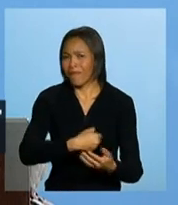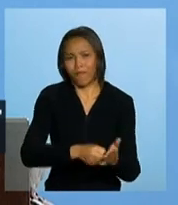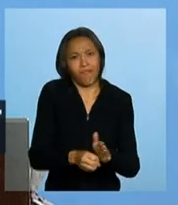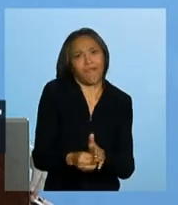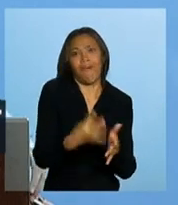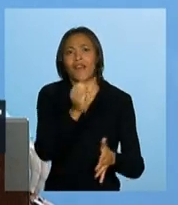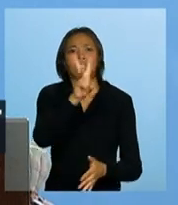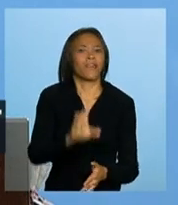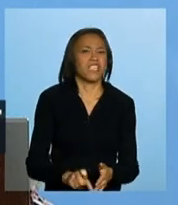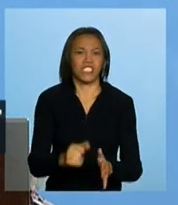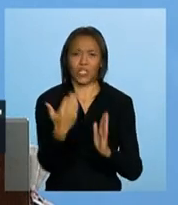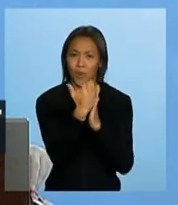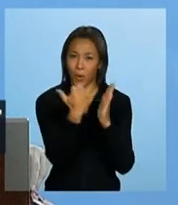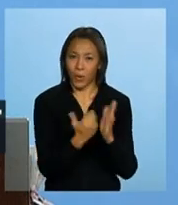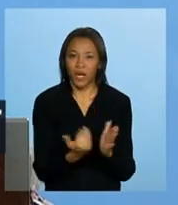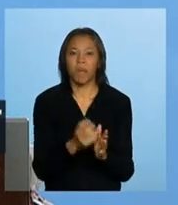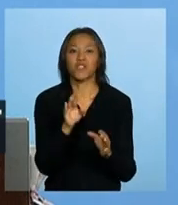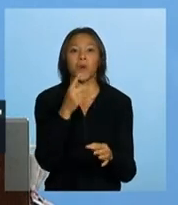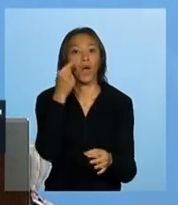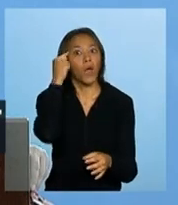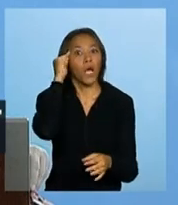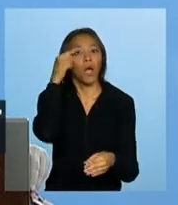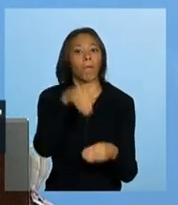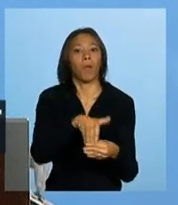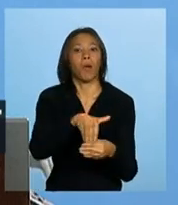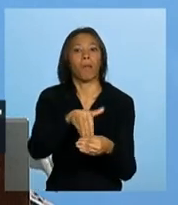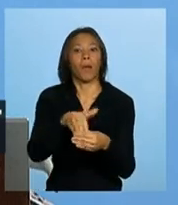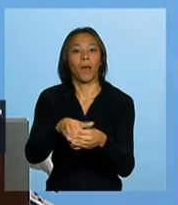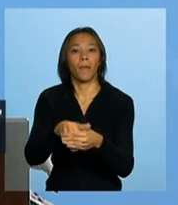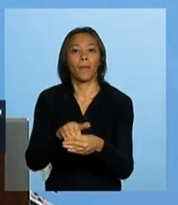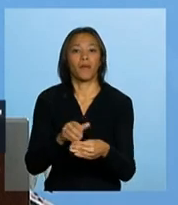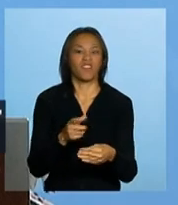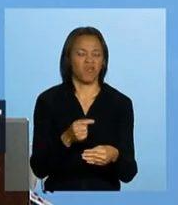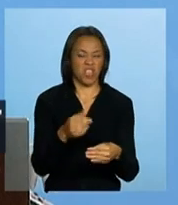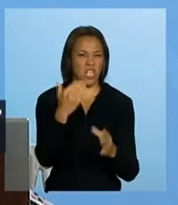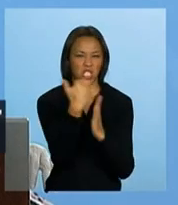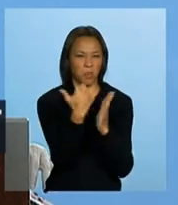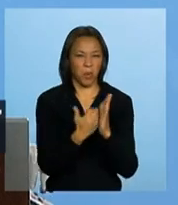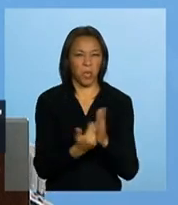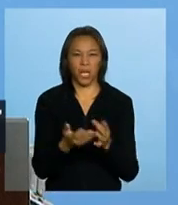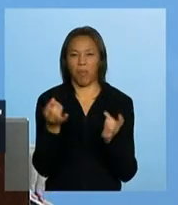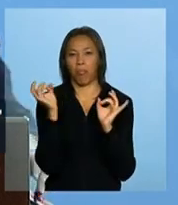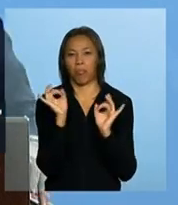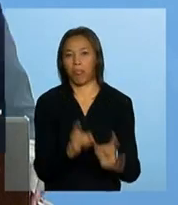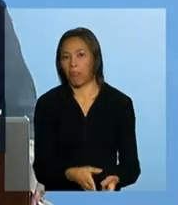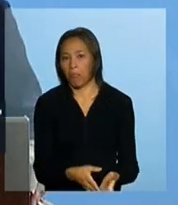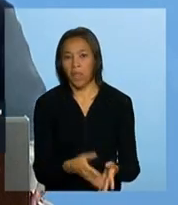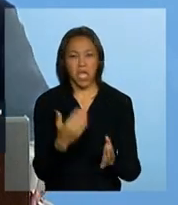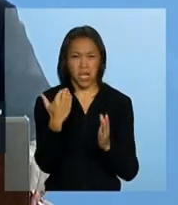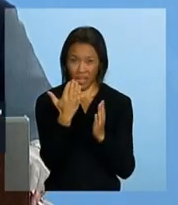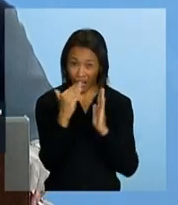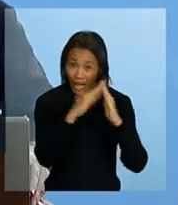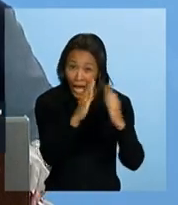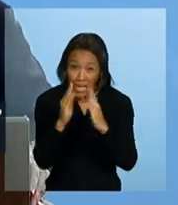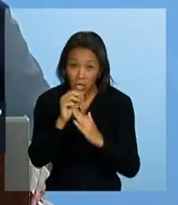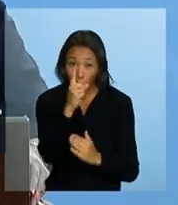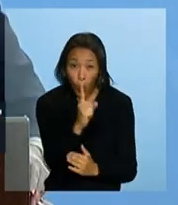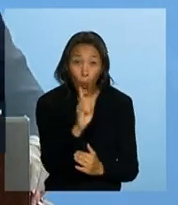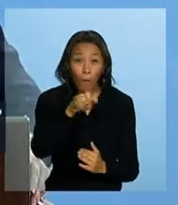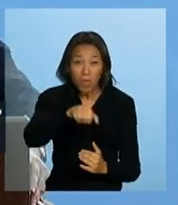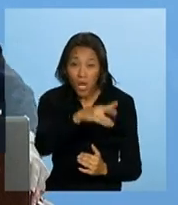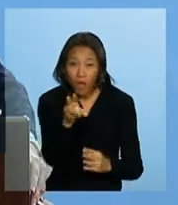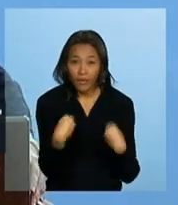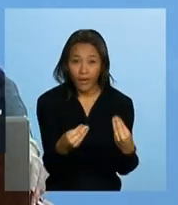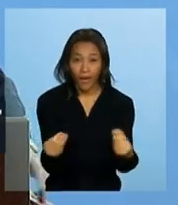que dizia que o programa era eleitoreiro, que dizia que o programa não existia, que dizia que a gente não entregaria um milhão de casas.